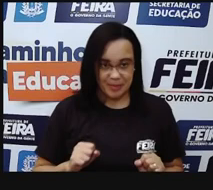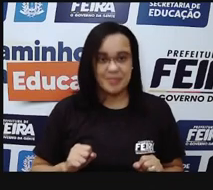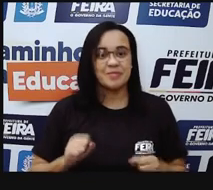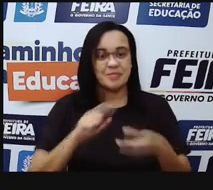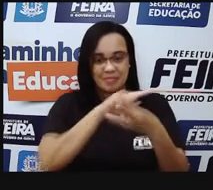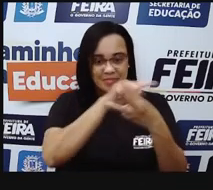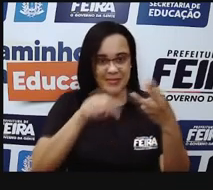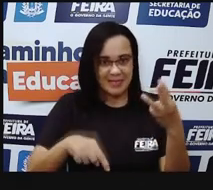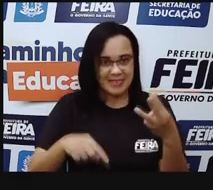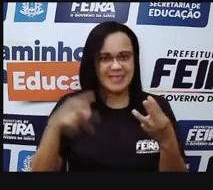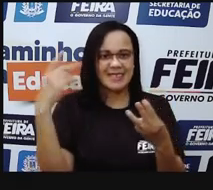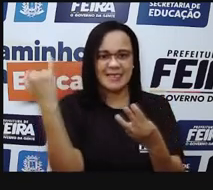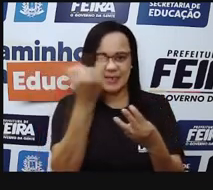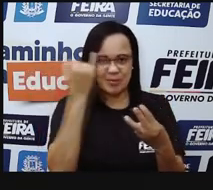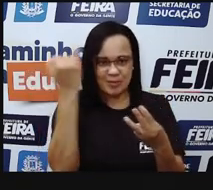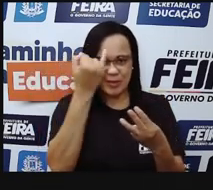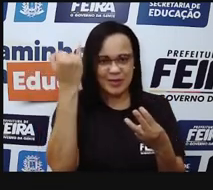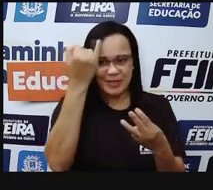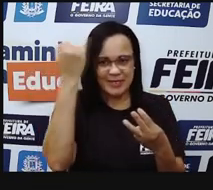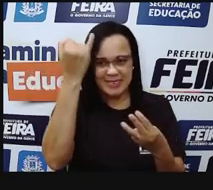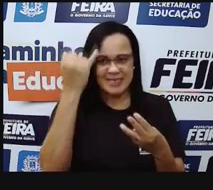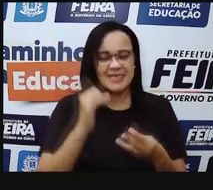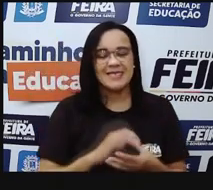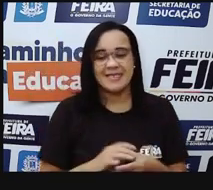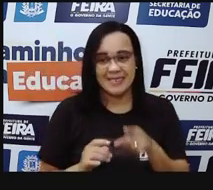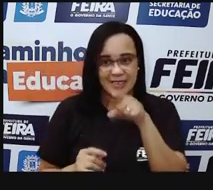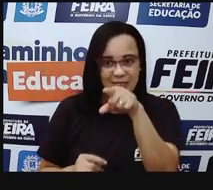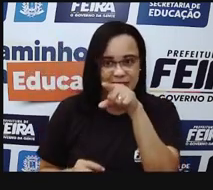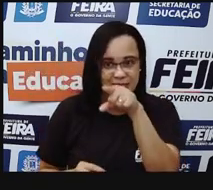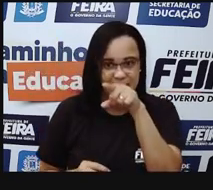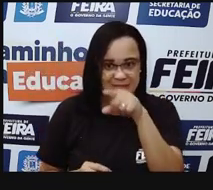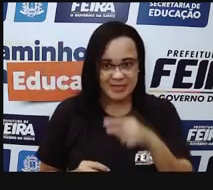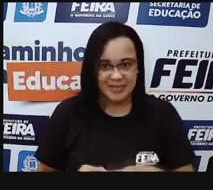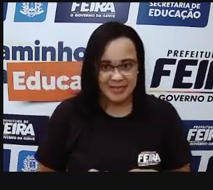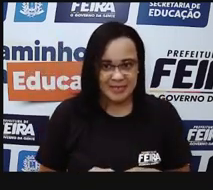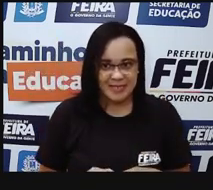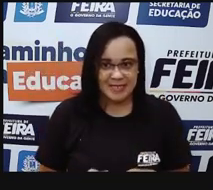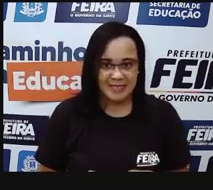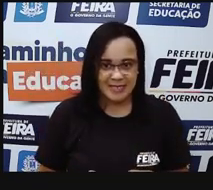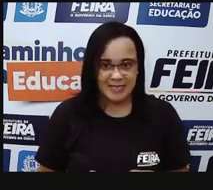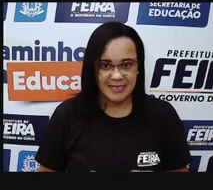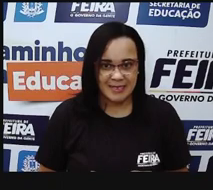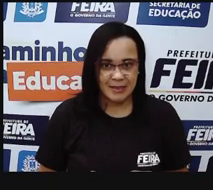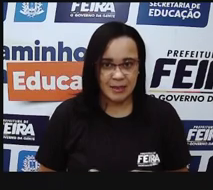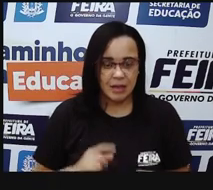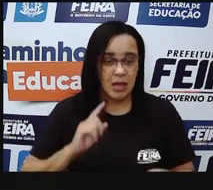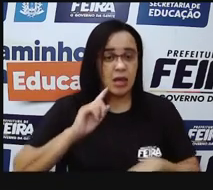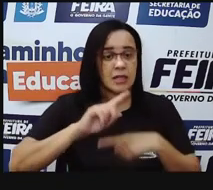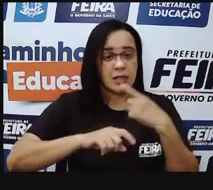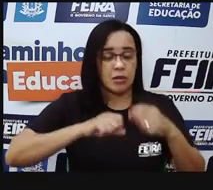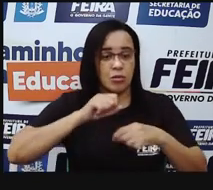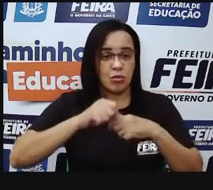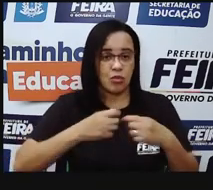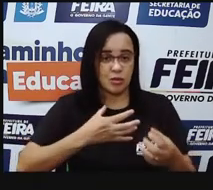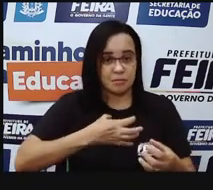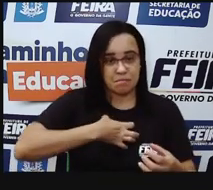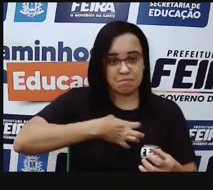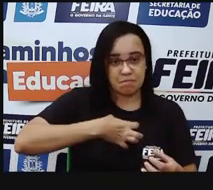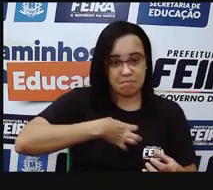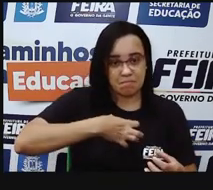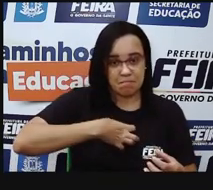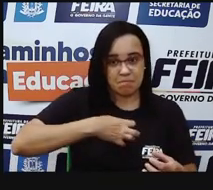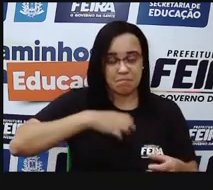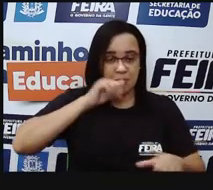reciclos, gera o movimento nesse líquido que está na nossa cóclea, isso vai estimular algumas células